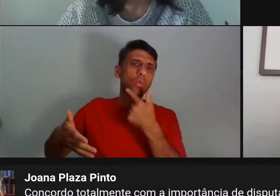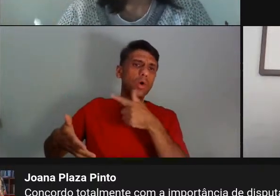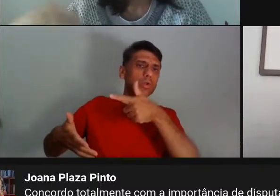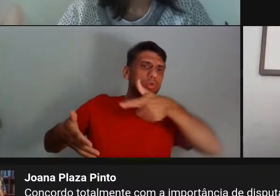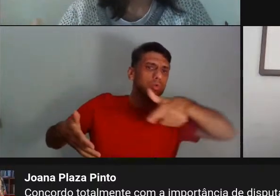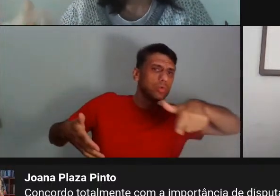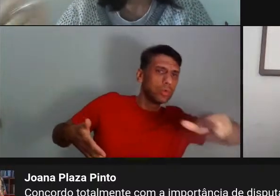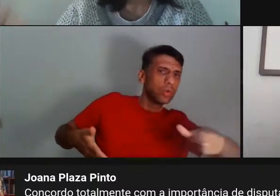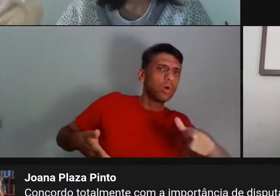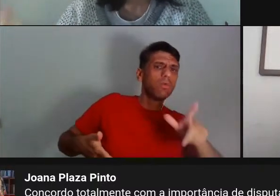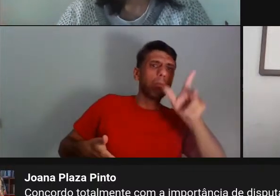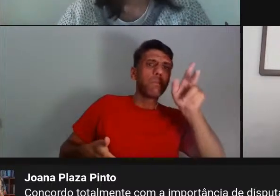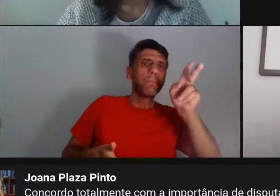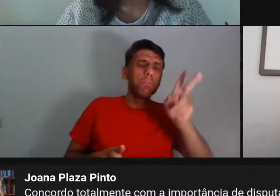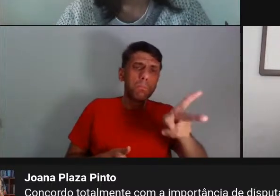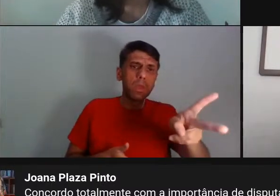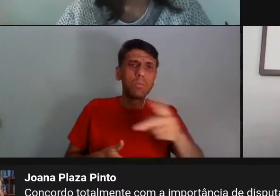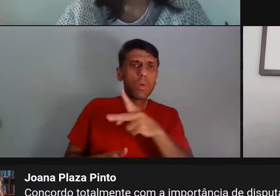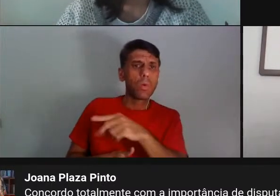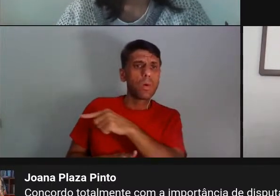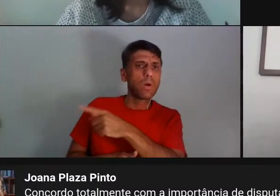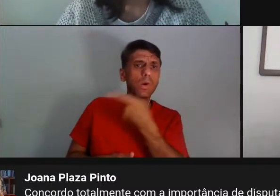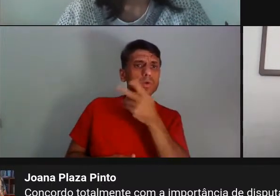formatado para dizer o que alguém disse,